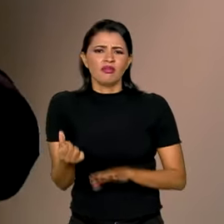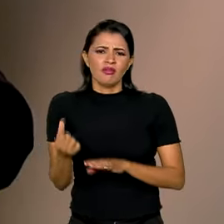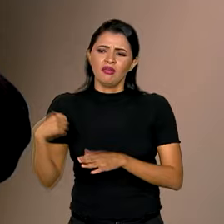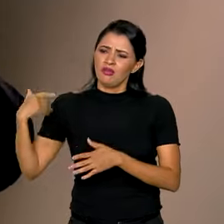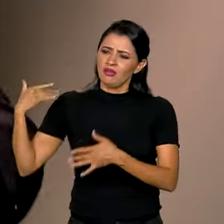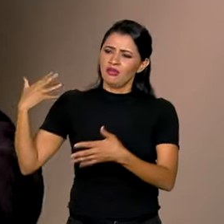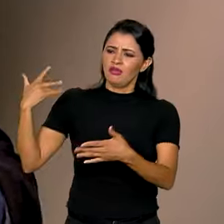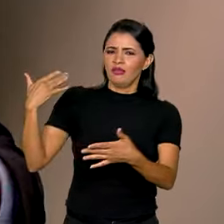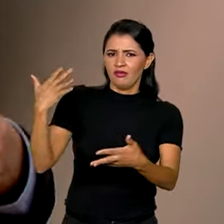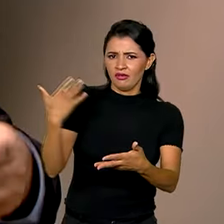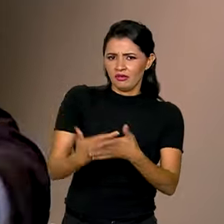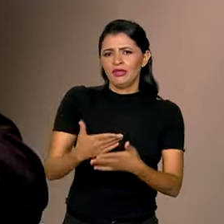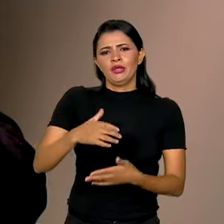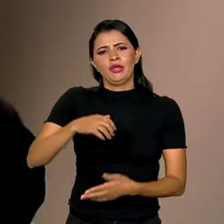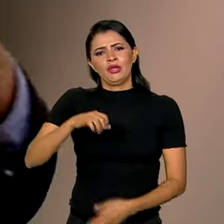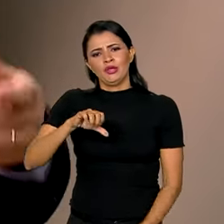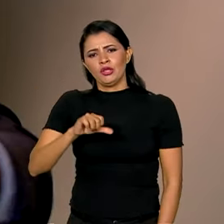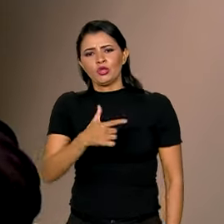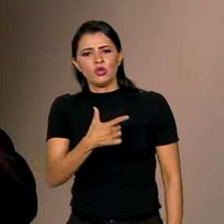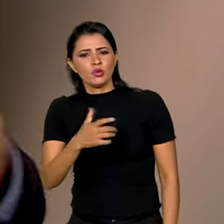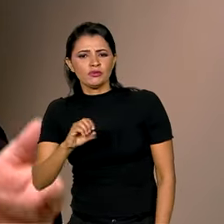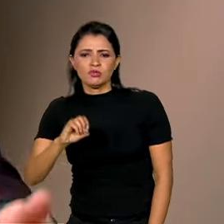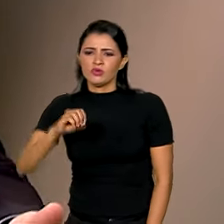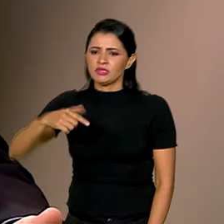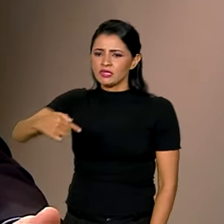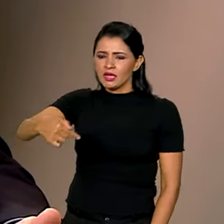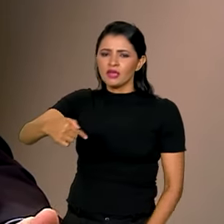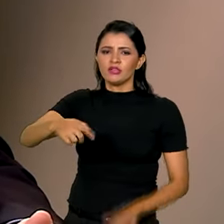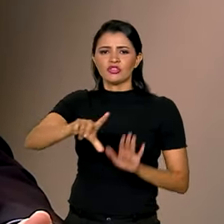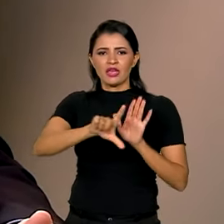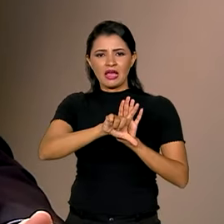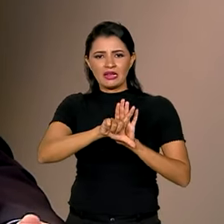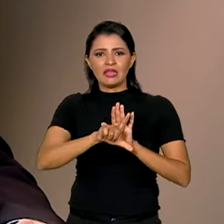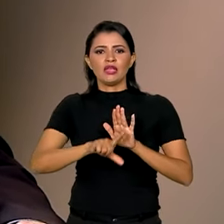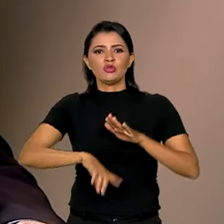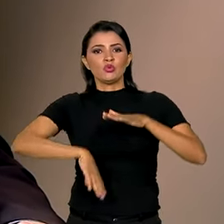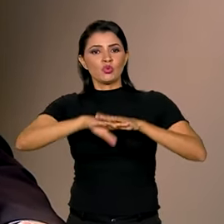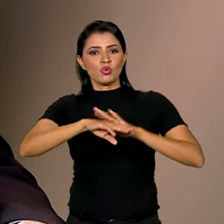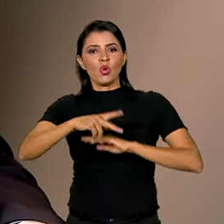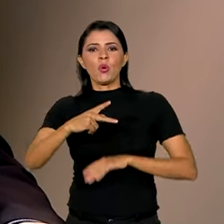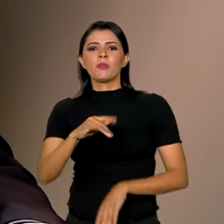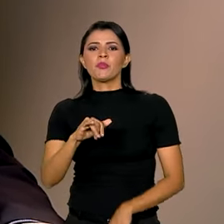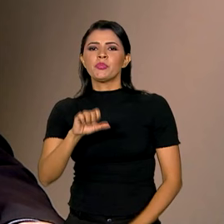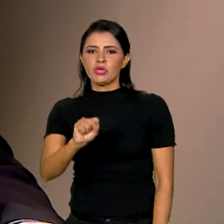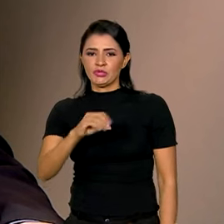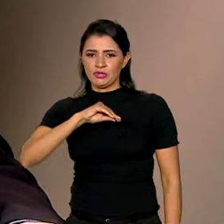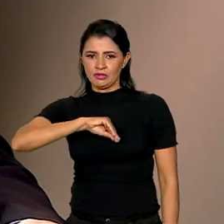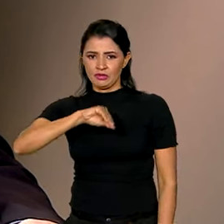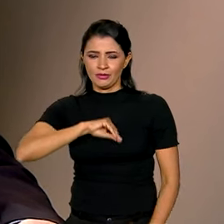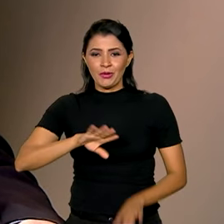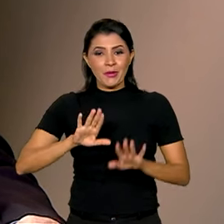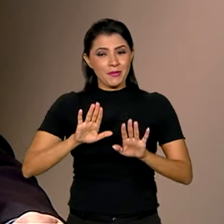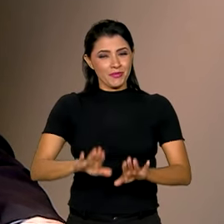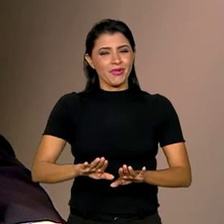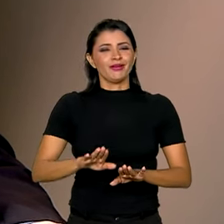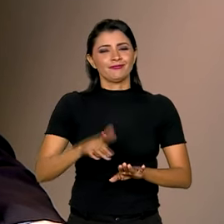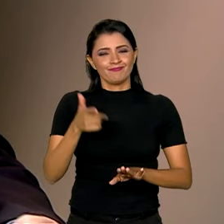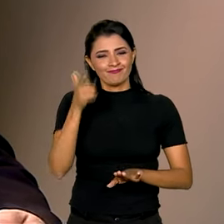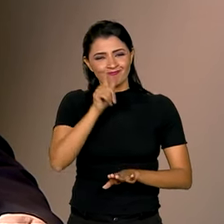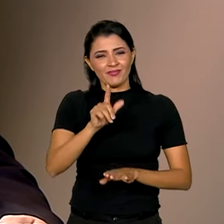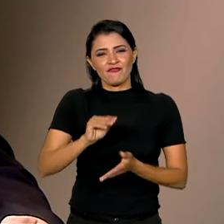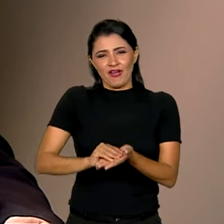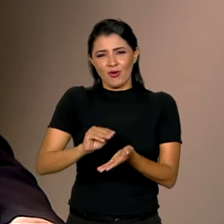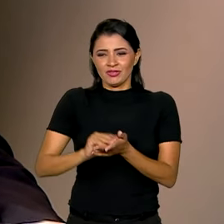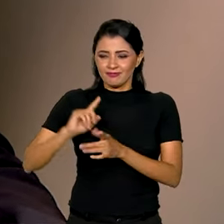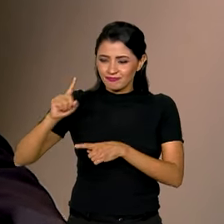incrementalmente, 96, 2007, a lei do piso salarial. Mas ainda há muito o que se conquistar,